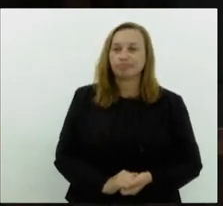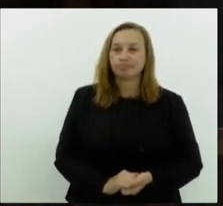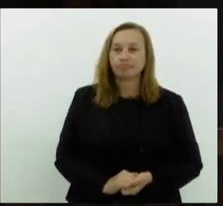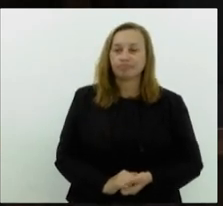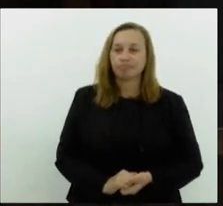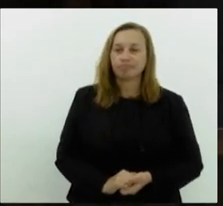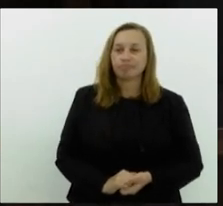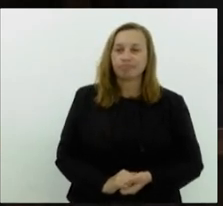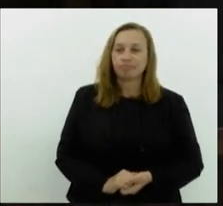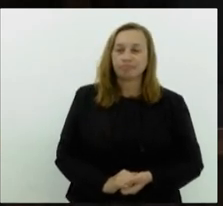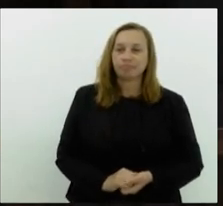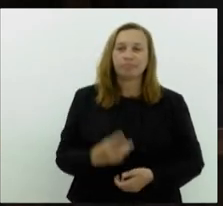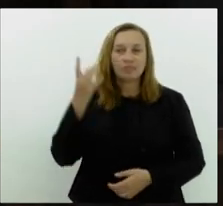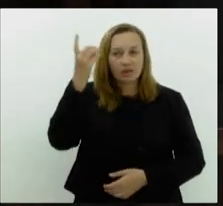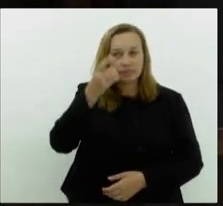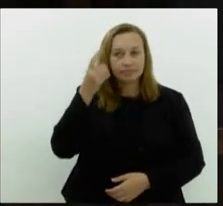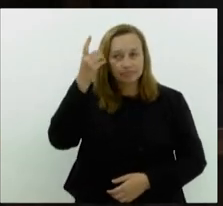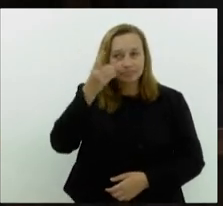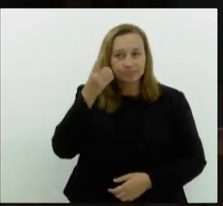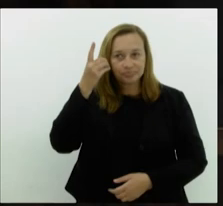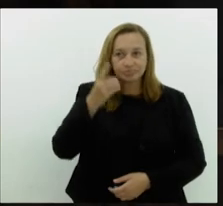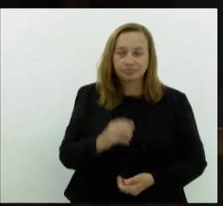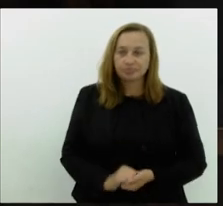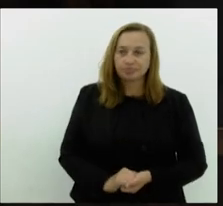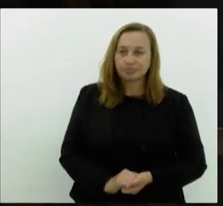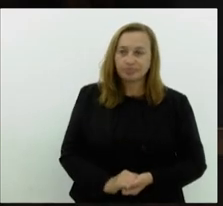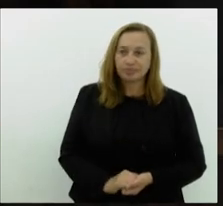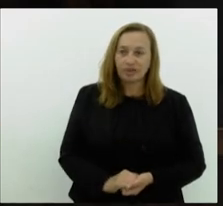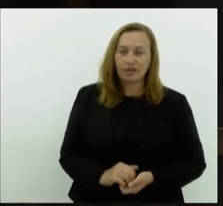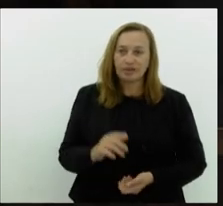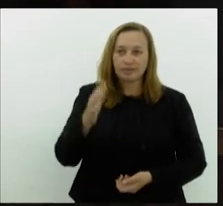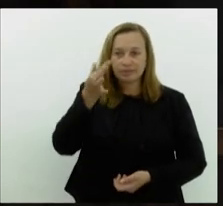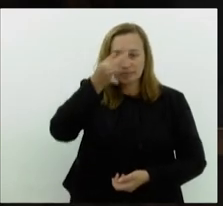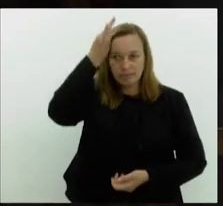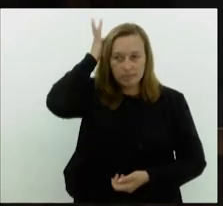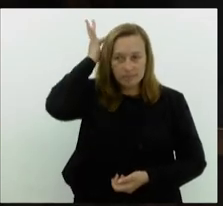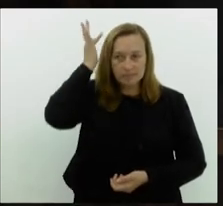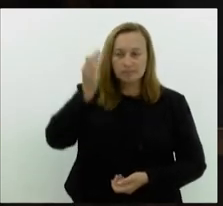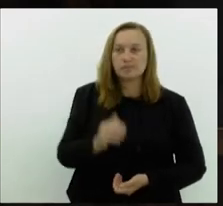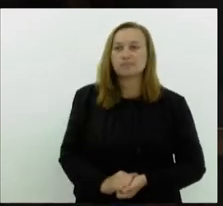Nosso nome deputado Fred Pacheco.